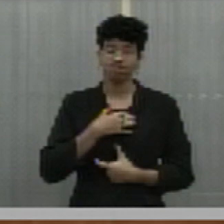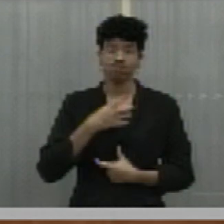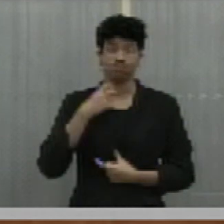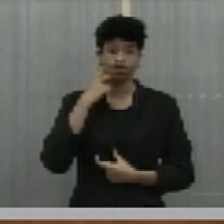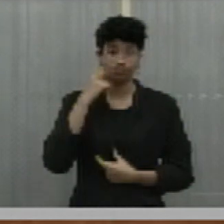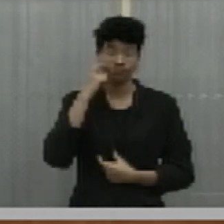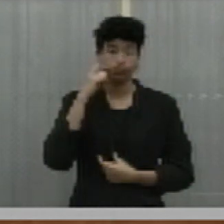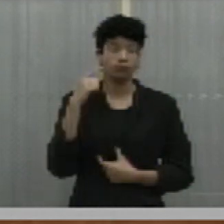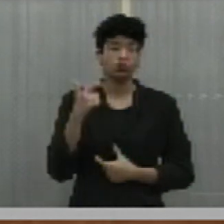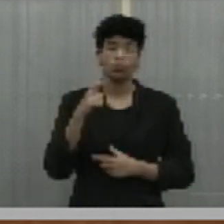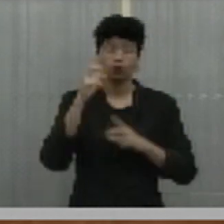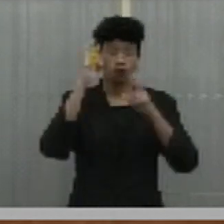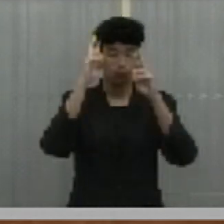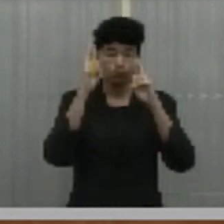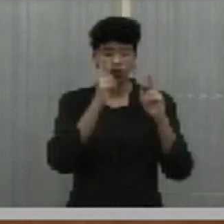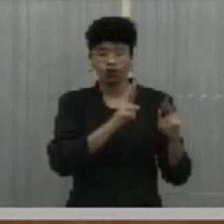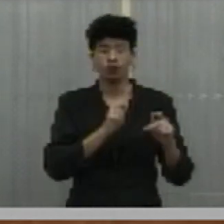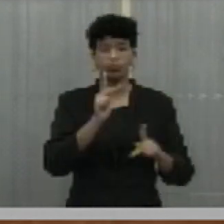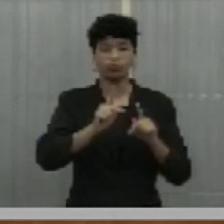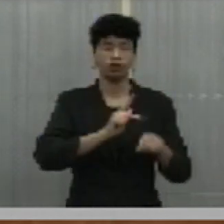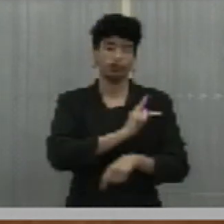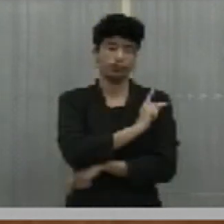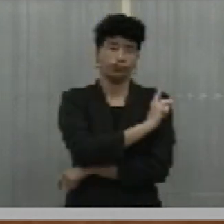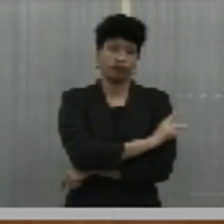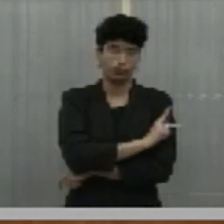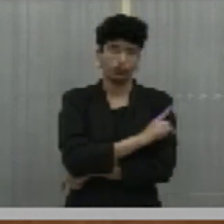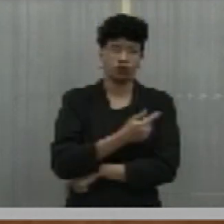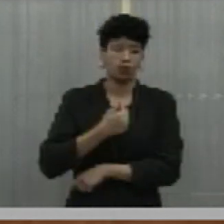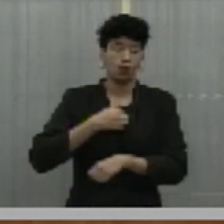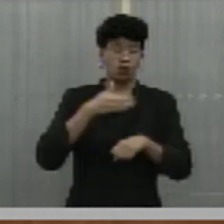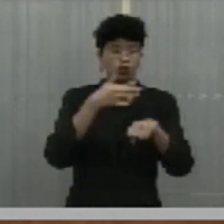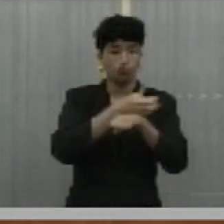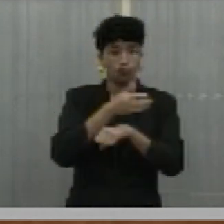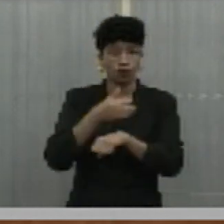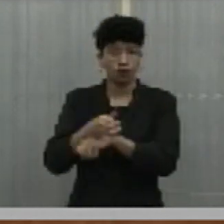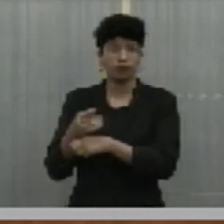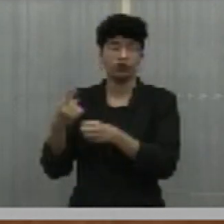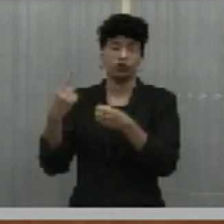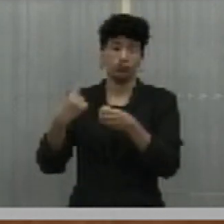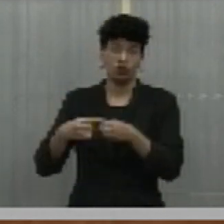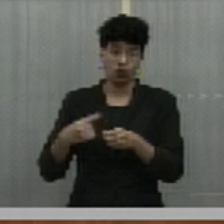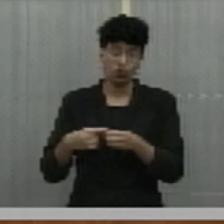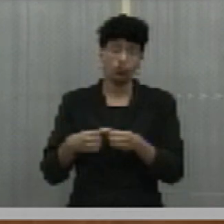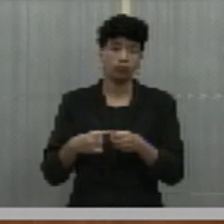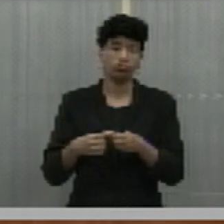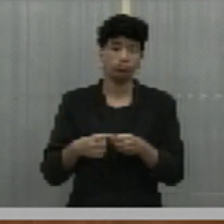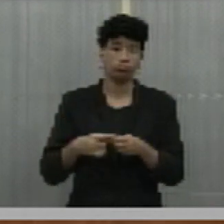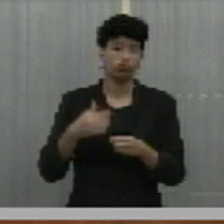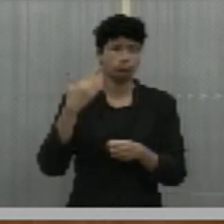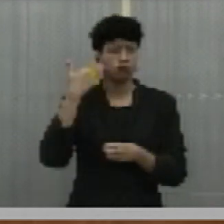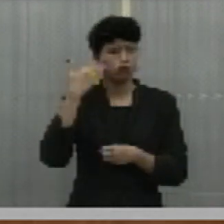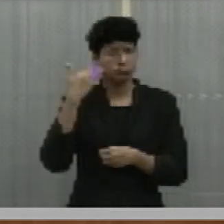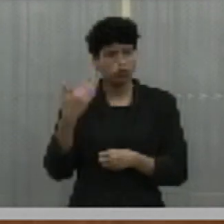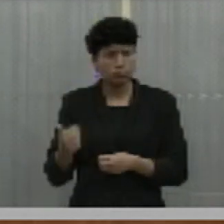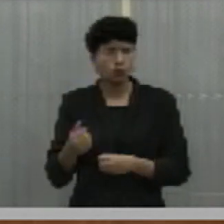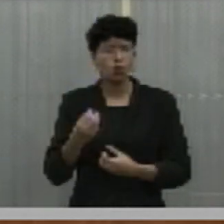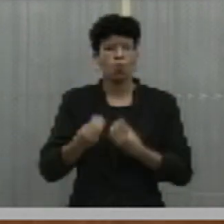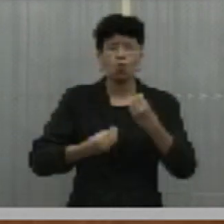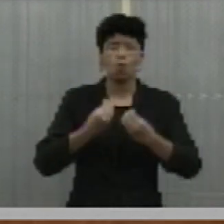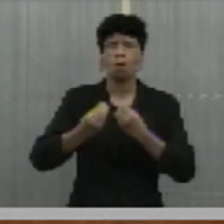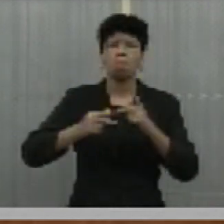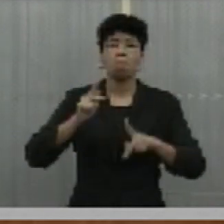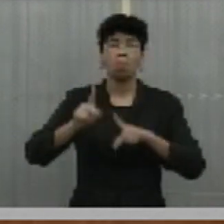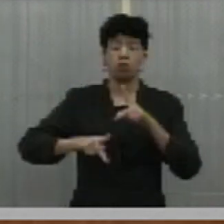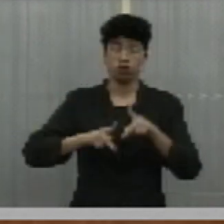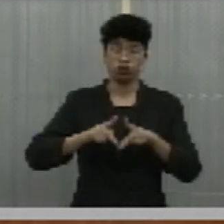desrespeitando o povo do Piauí. Nós que andamos pelo interior, deputado Gil Carlos, sabemos o quanto a população